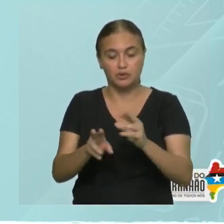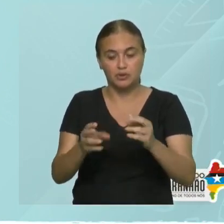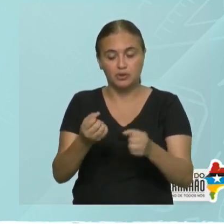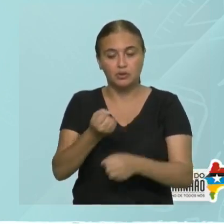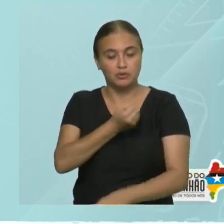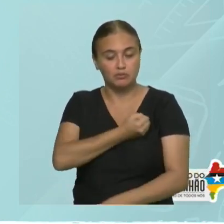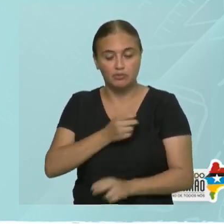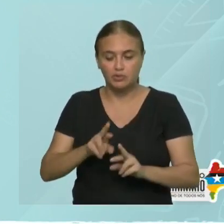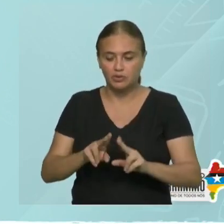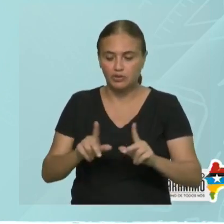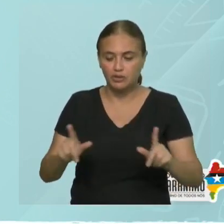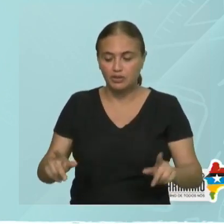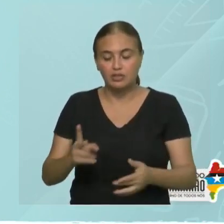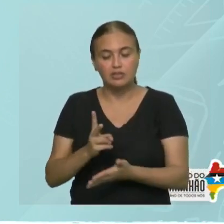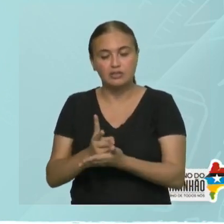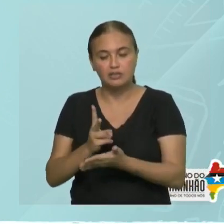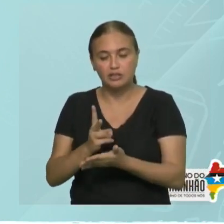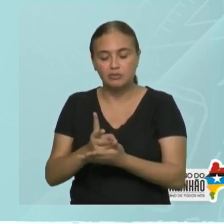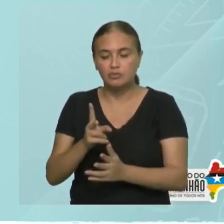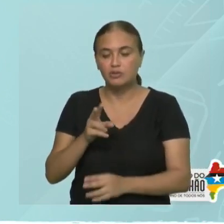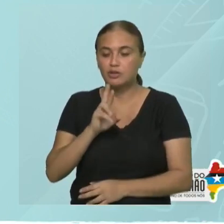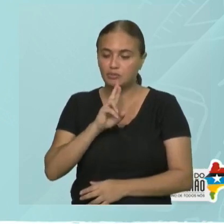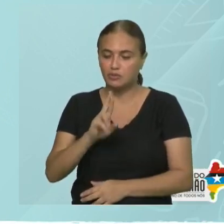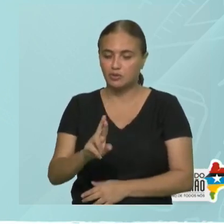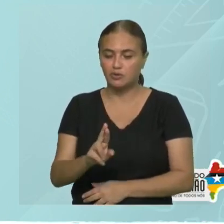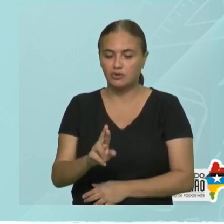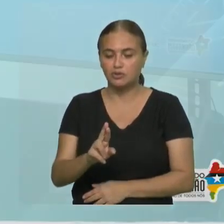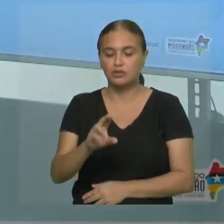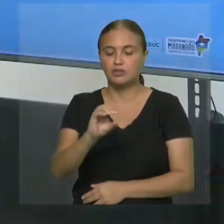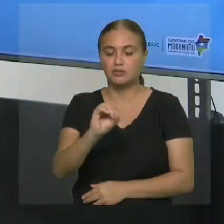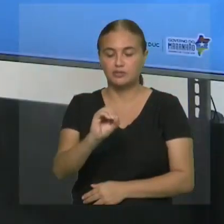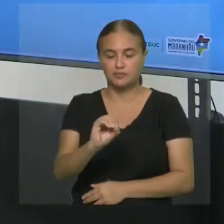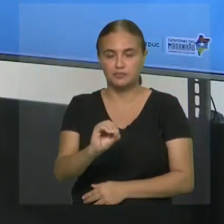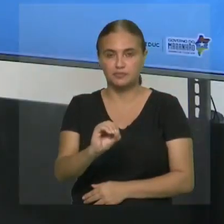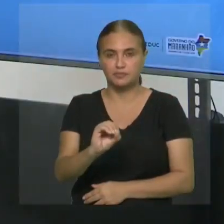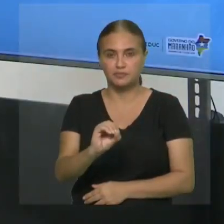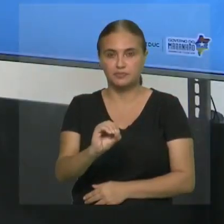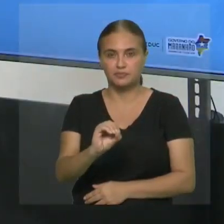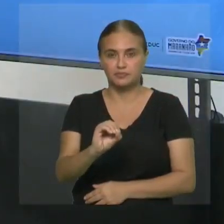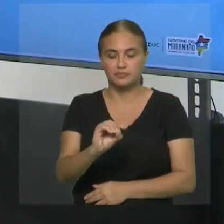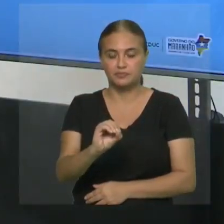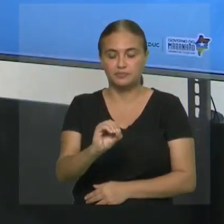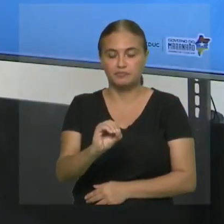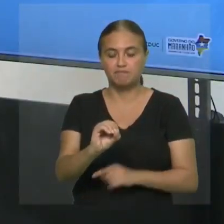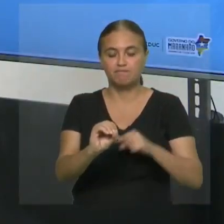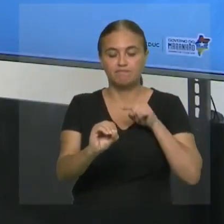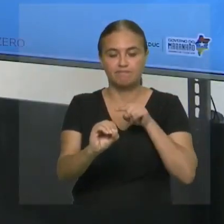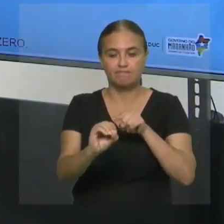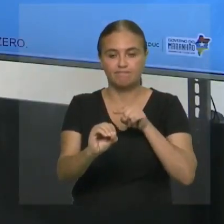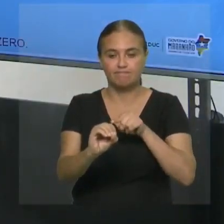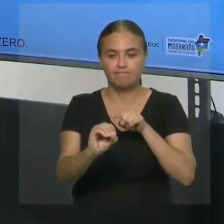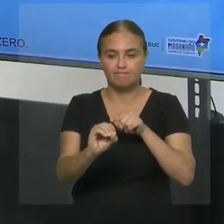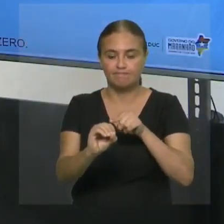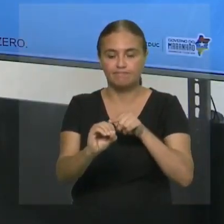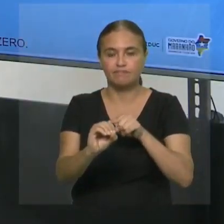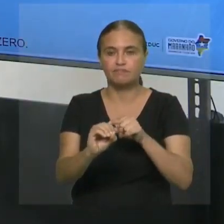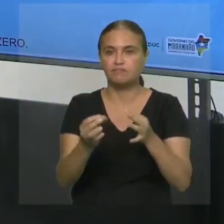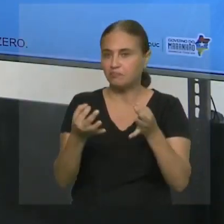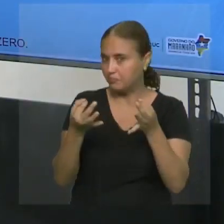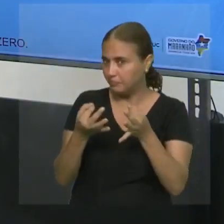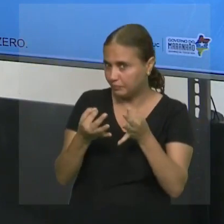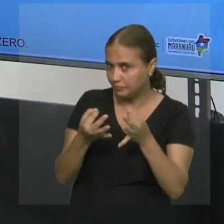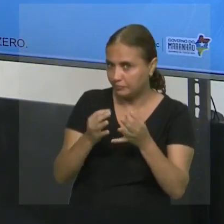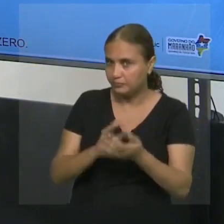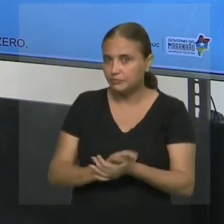resultado sempre vai ser igual a zero. Então, treze menos treze. Isso aqui vai dar zero. E aí,